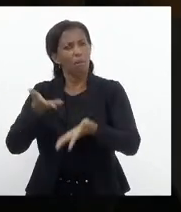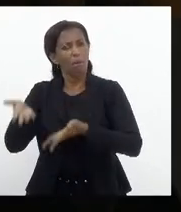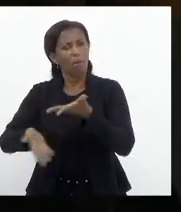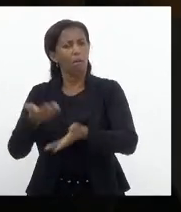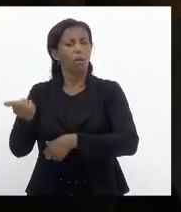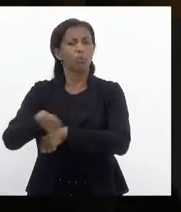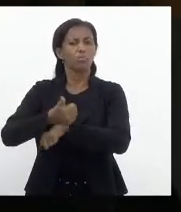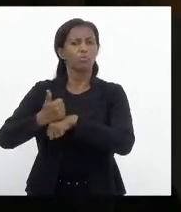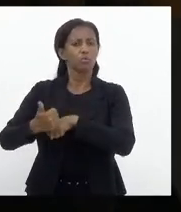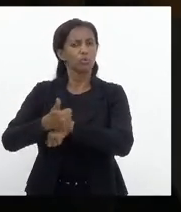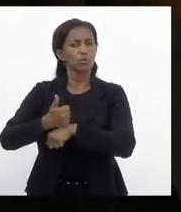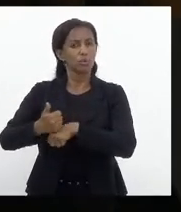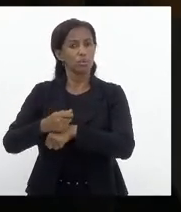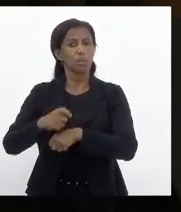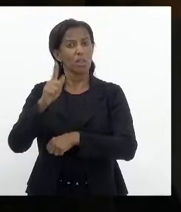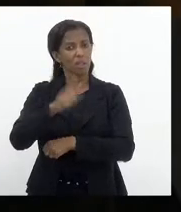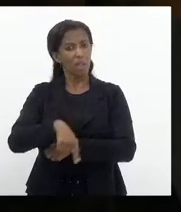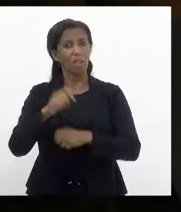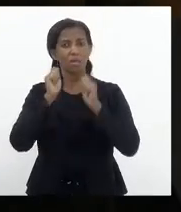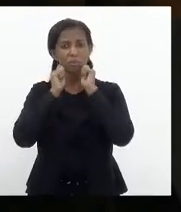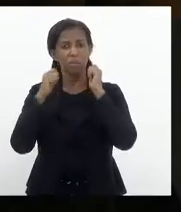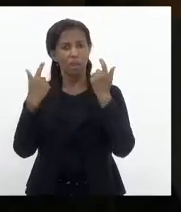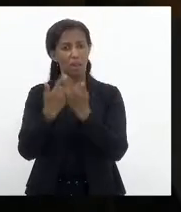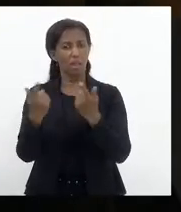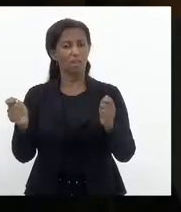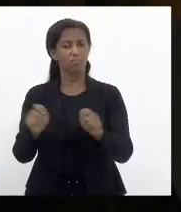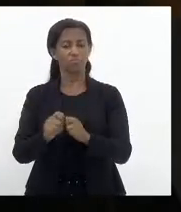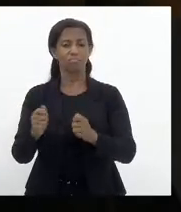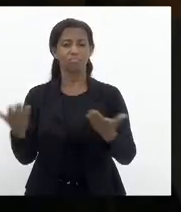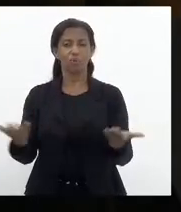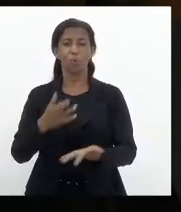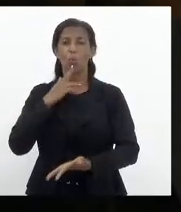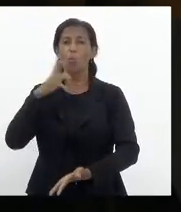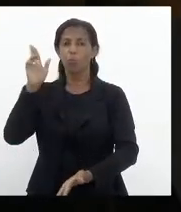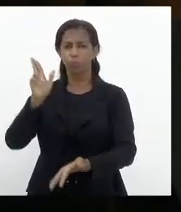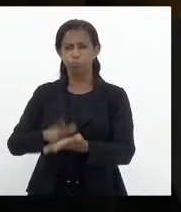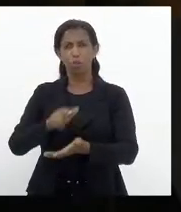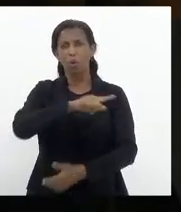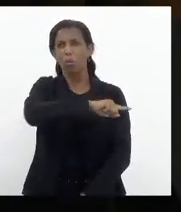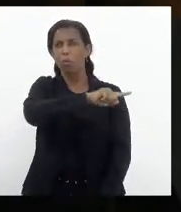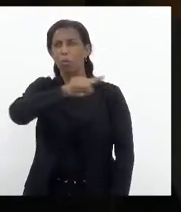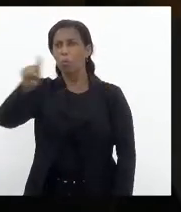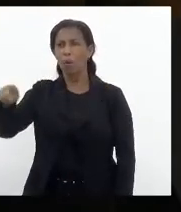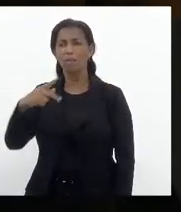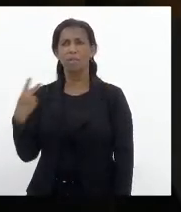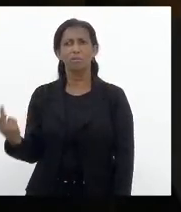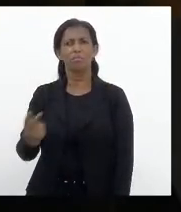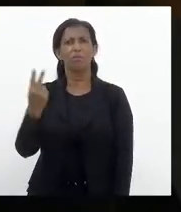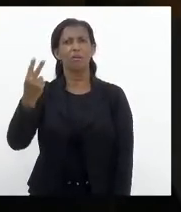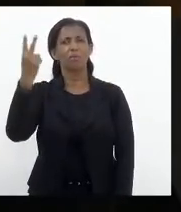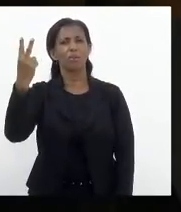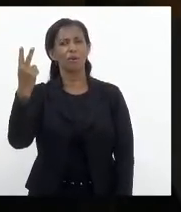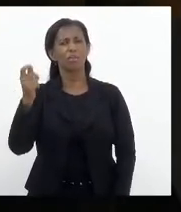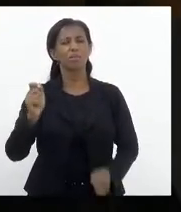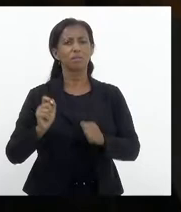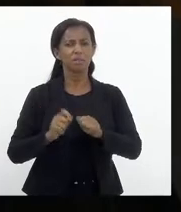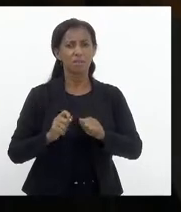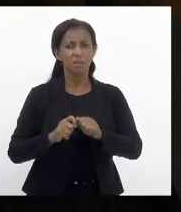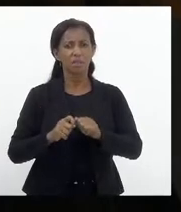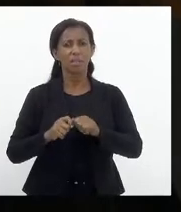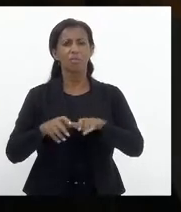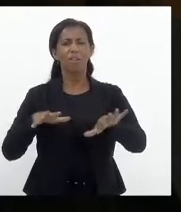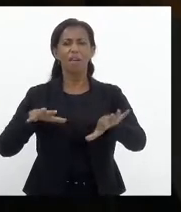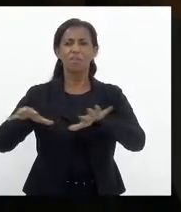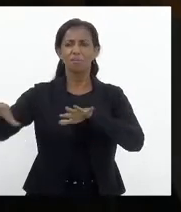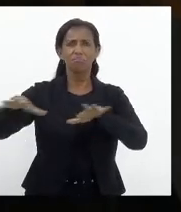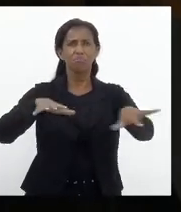dignidade e é isso que a Alerj está fazendo hoje, reconhecendo que vocês são valorosos e fazem a área de